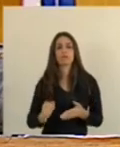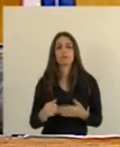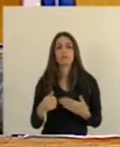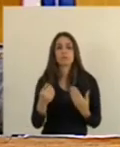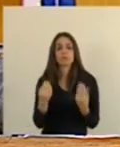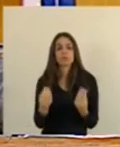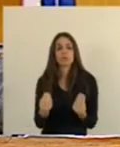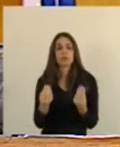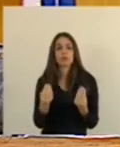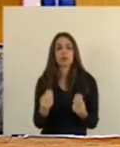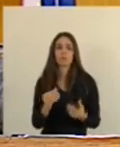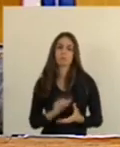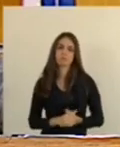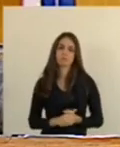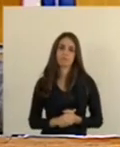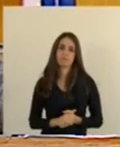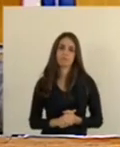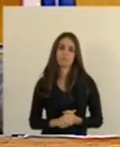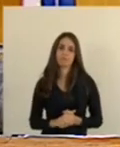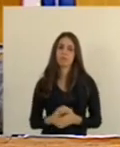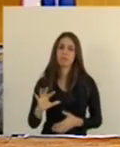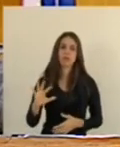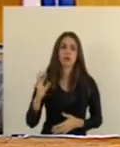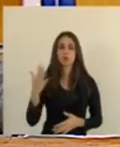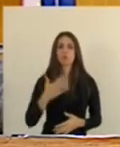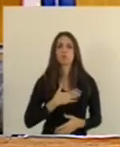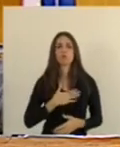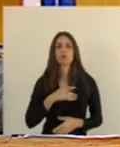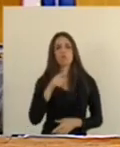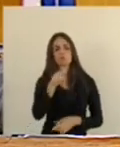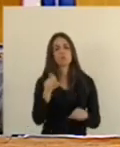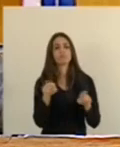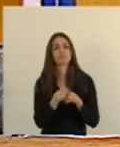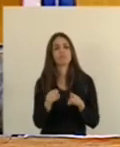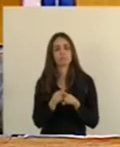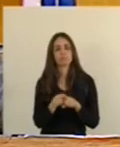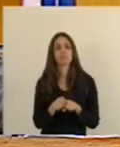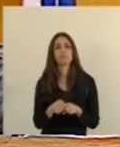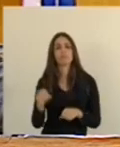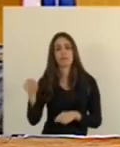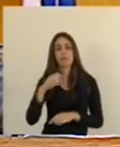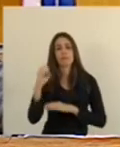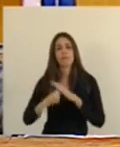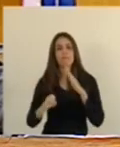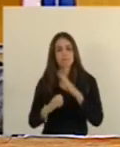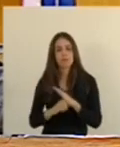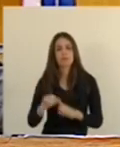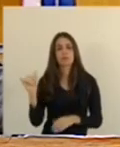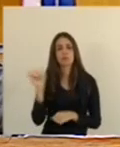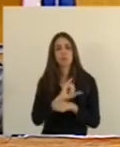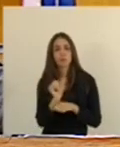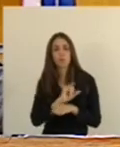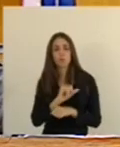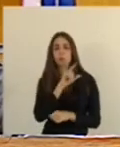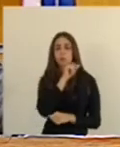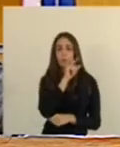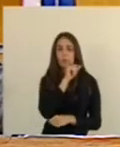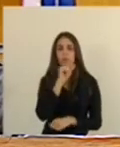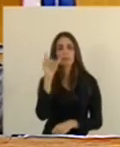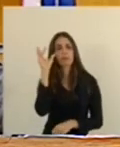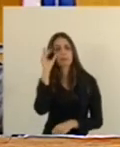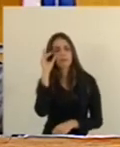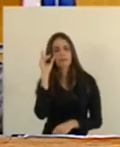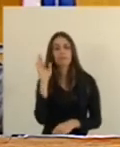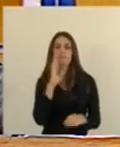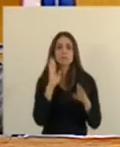Inexplicavelmente O que está acontecendo Comigo Está acontecendo Com você também Essas Big Techs Youtube Twitter Instagram